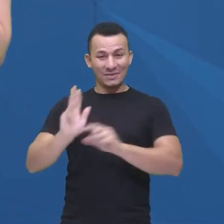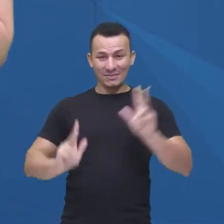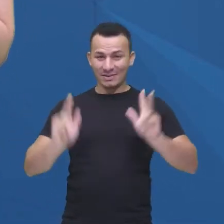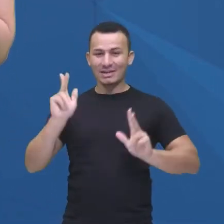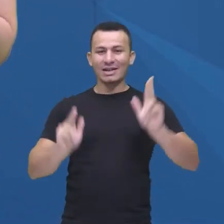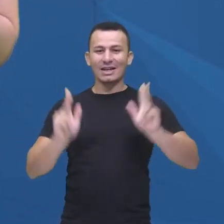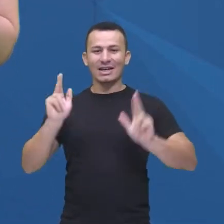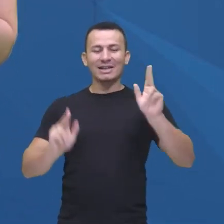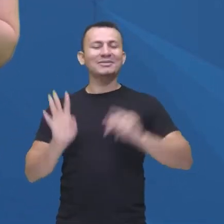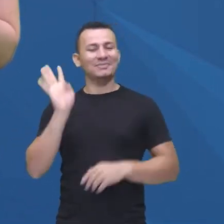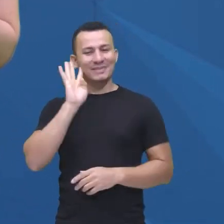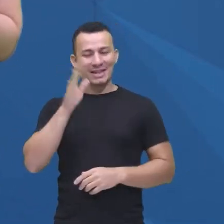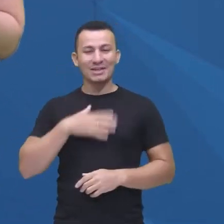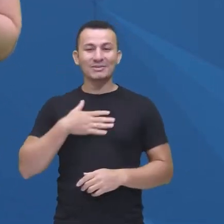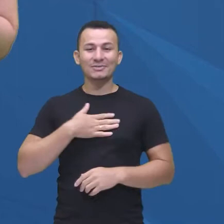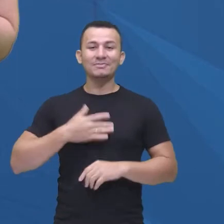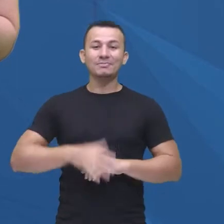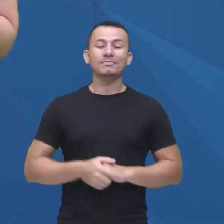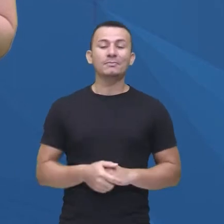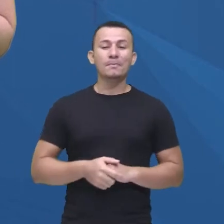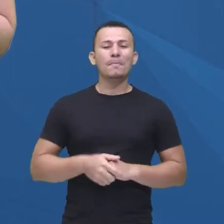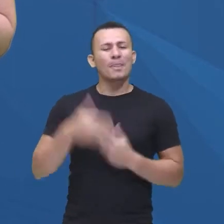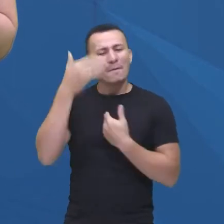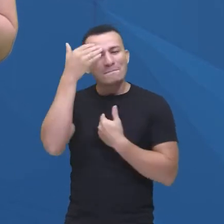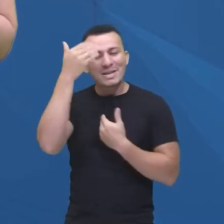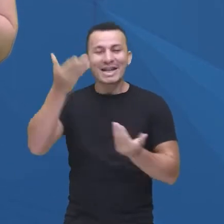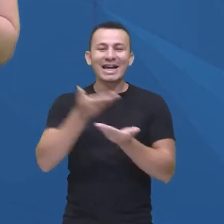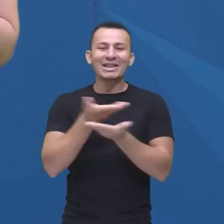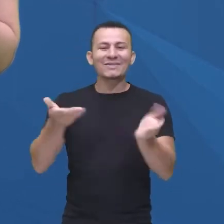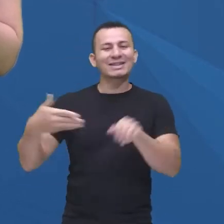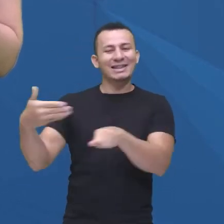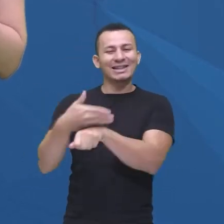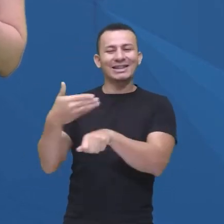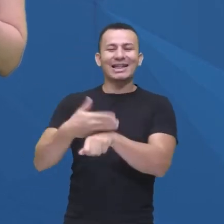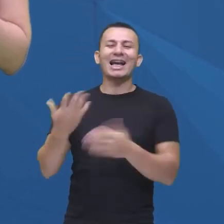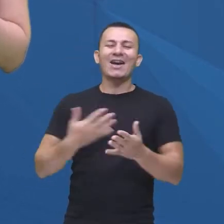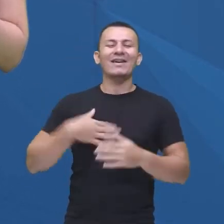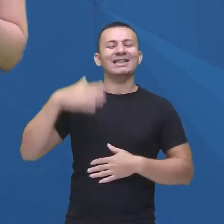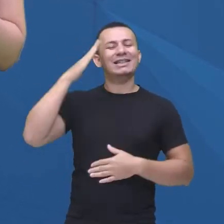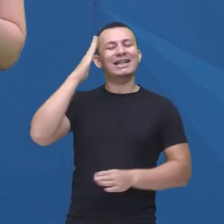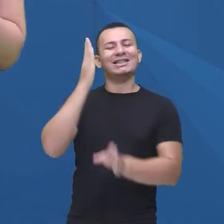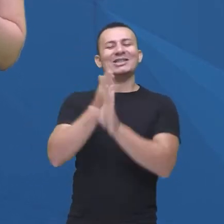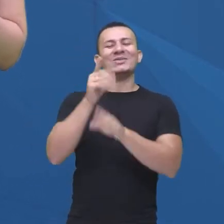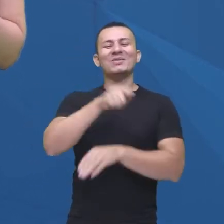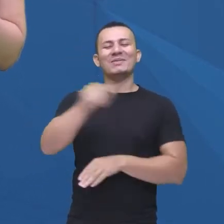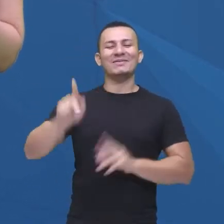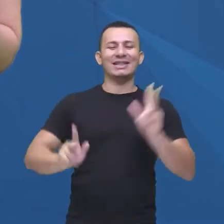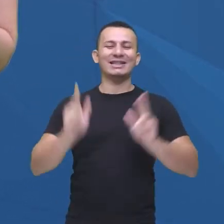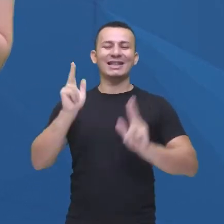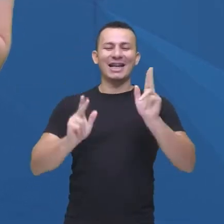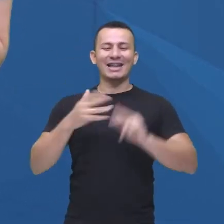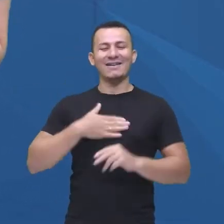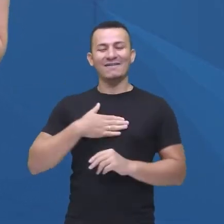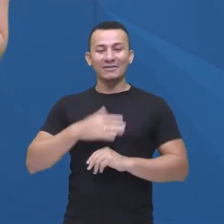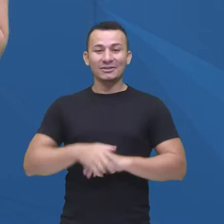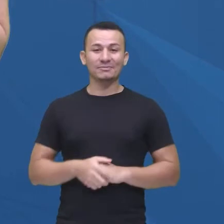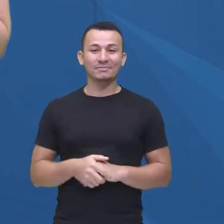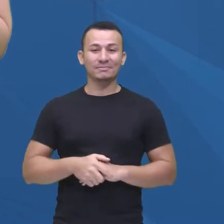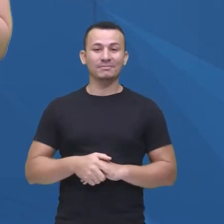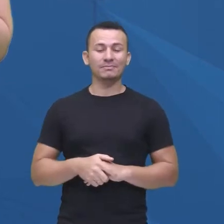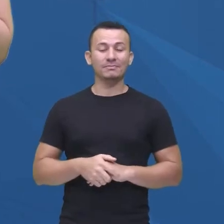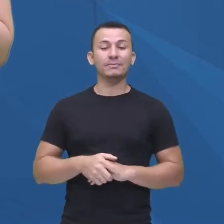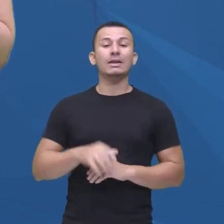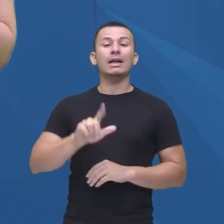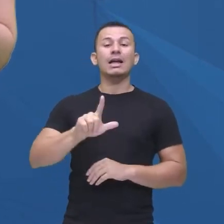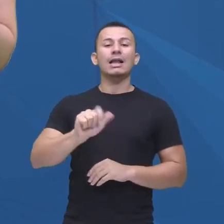Que legal, tem muitas. Obrigada, gente, já sei qual é a série favorita de vocês. Olha, tem gente que tá dizendo lá, Caça de